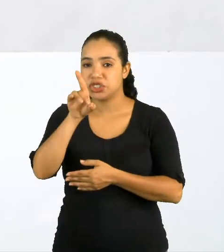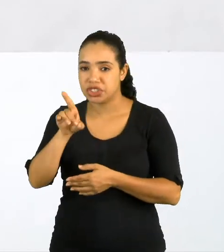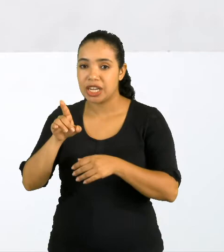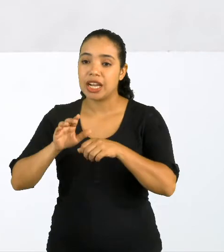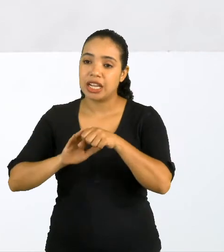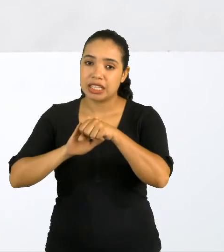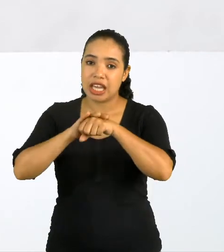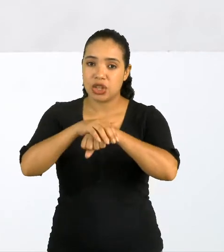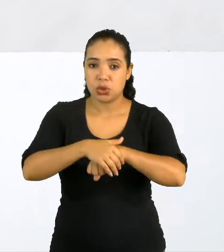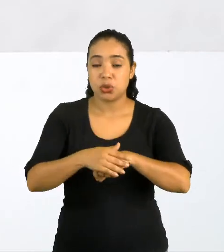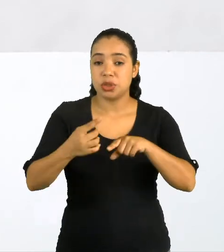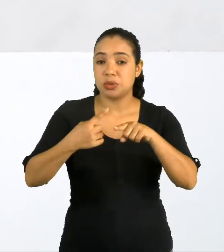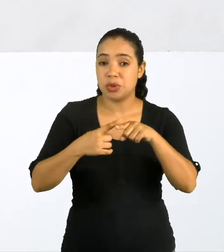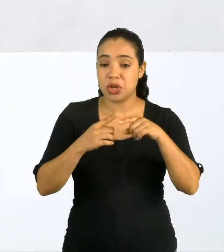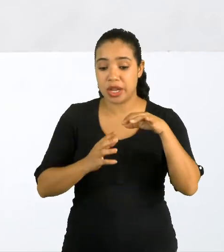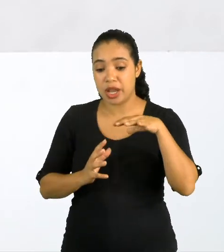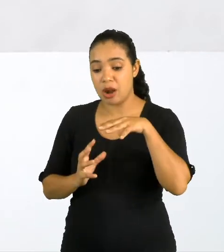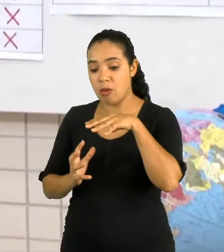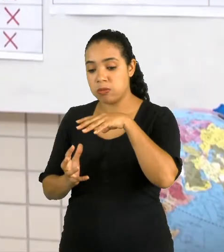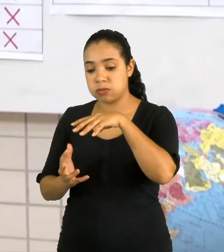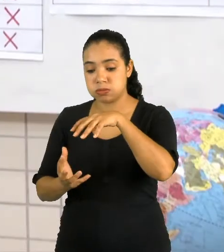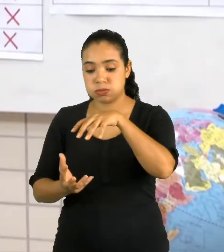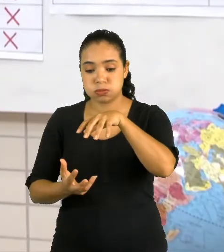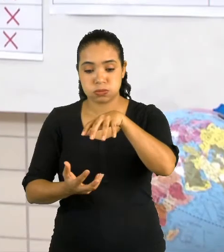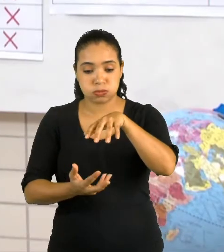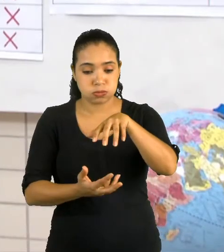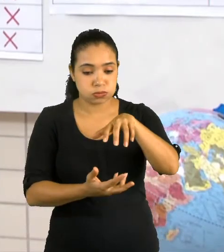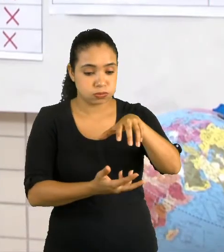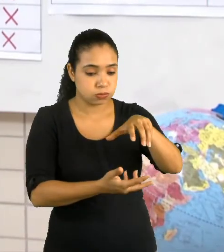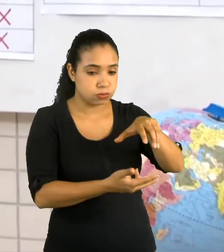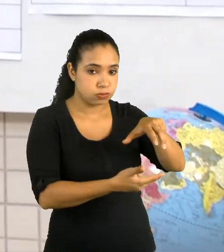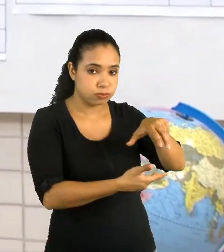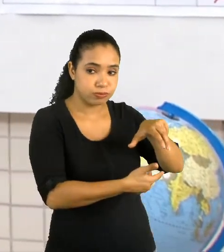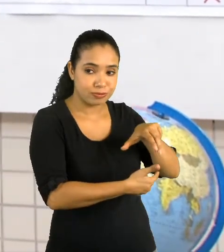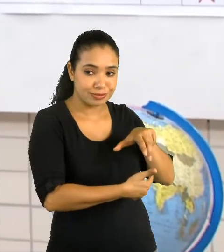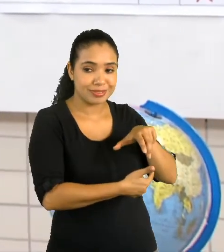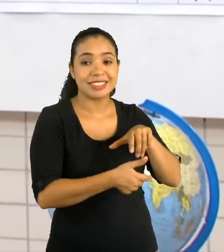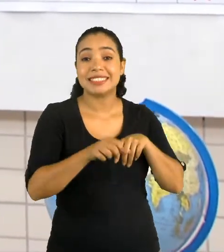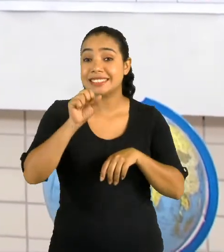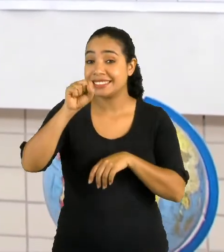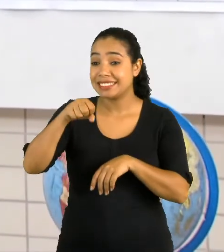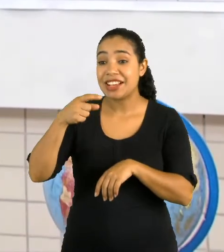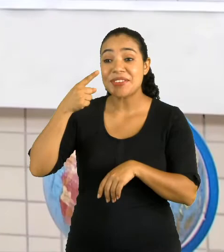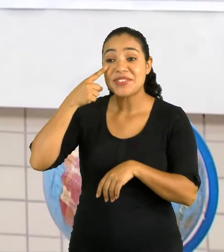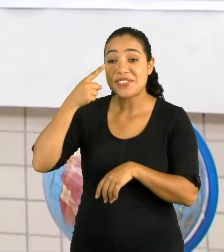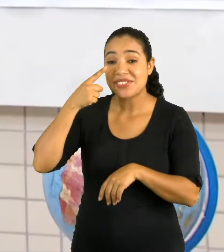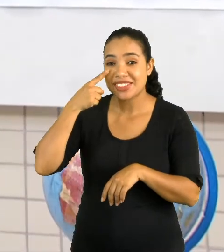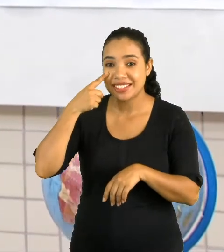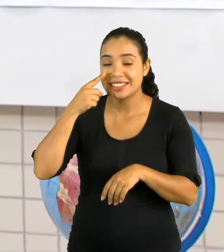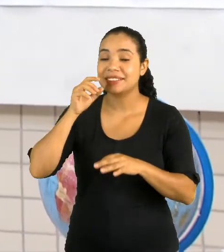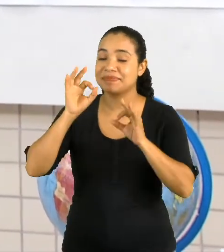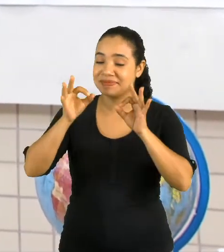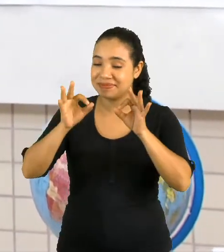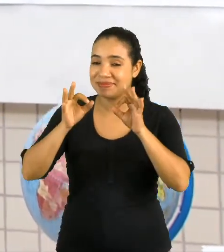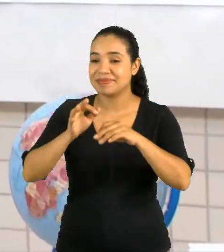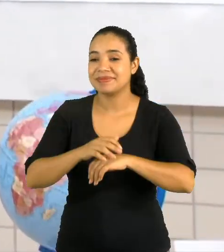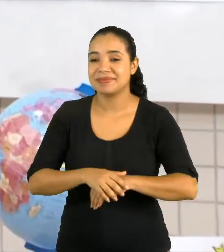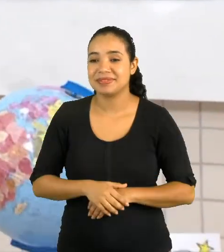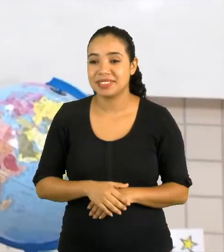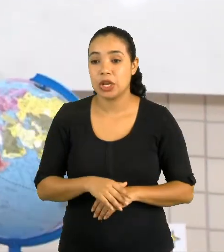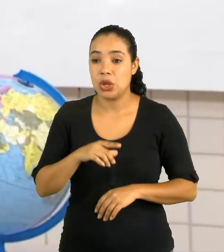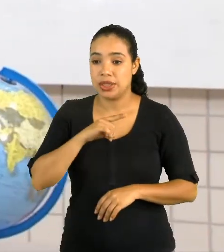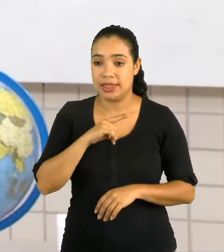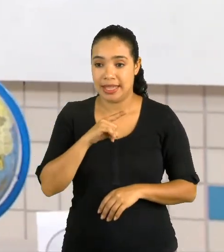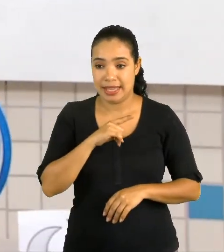fica girando, professora? Isso mesmo, Malu. Olhem só, crianças. Aqui nós temos